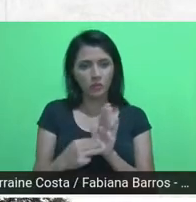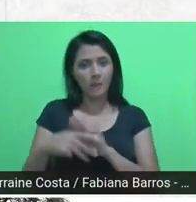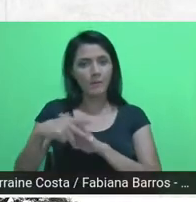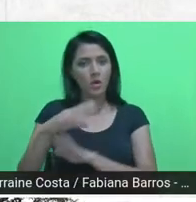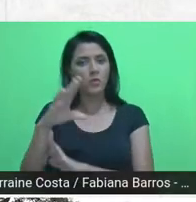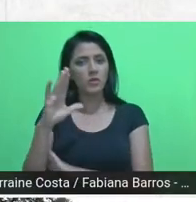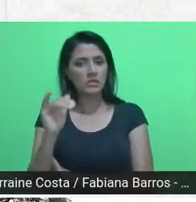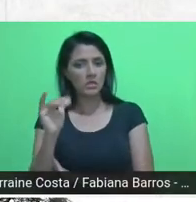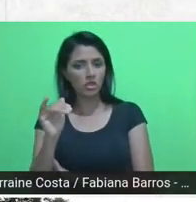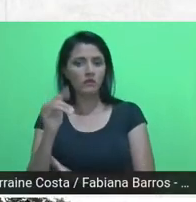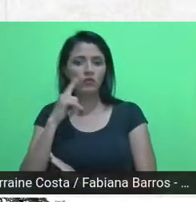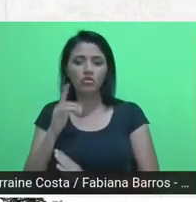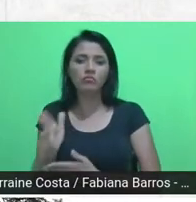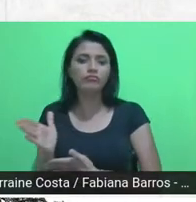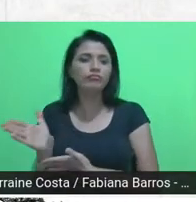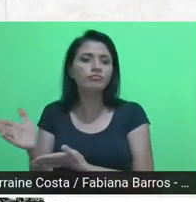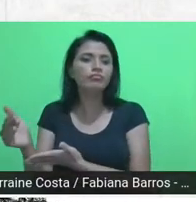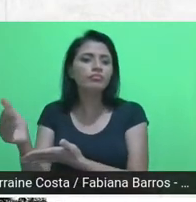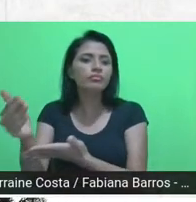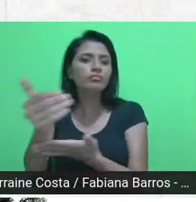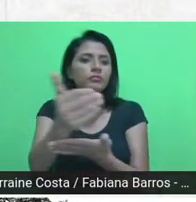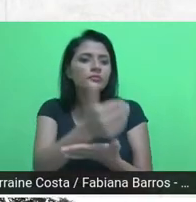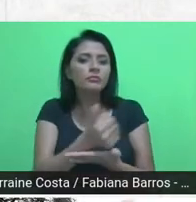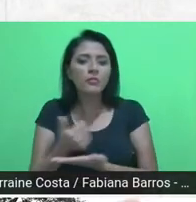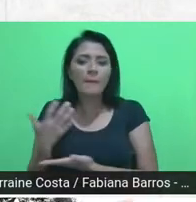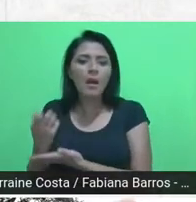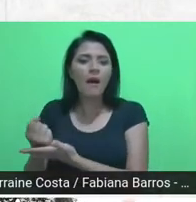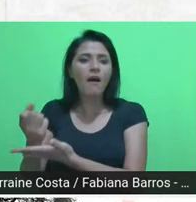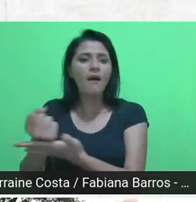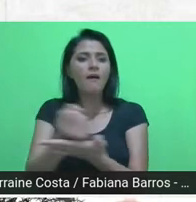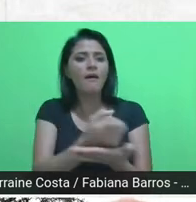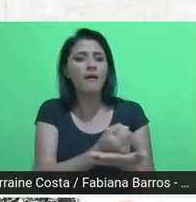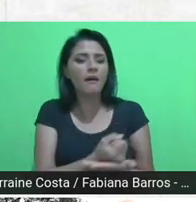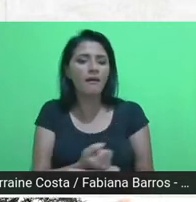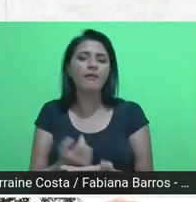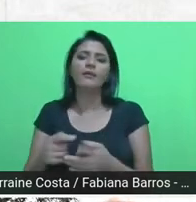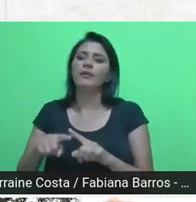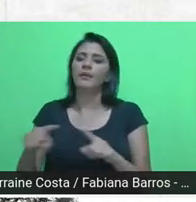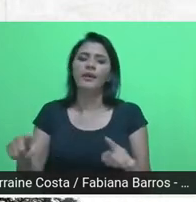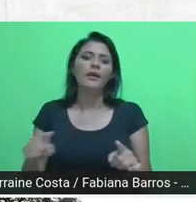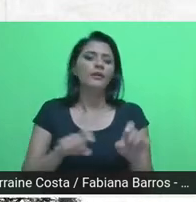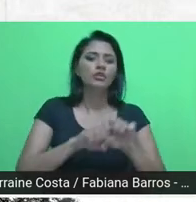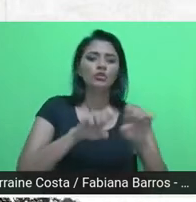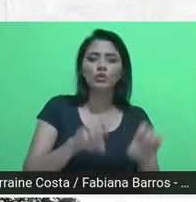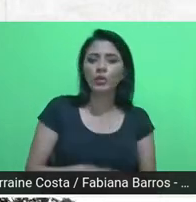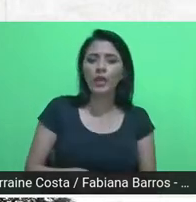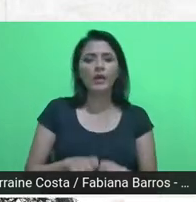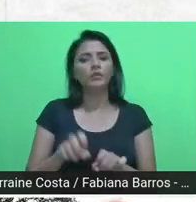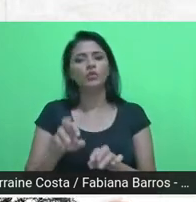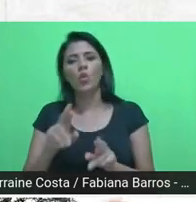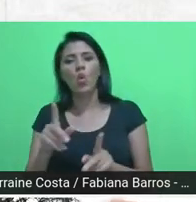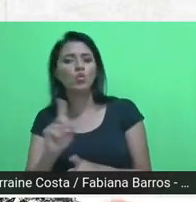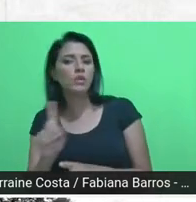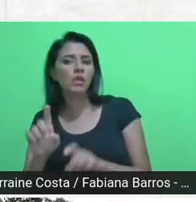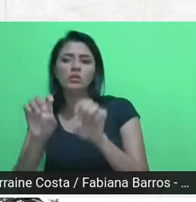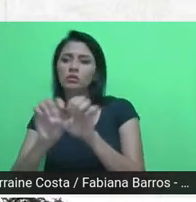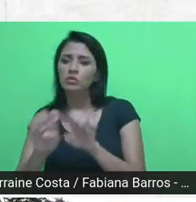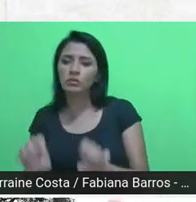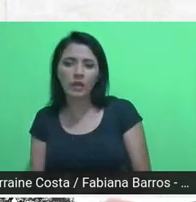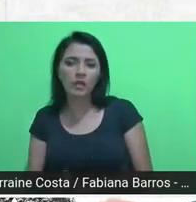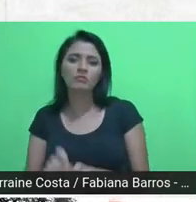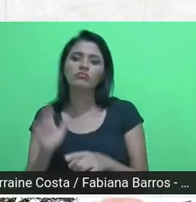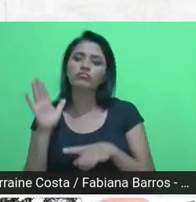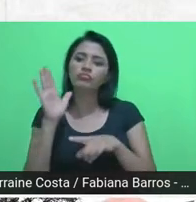de coletar dados, tantos dados estruturados quanto dados não estruturados, para ajudar na formulação e